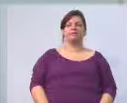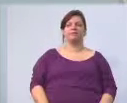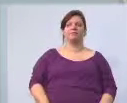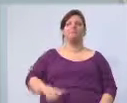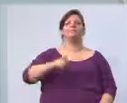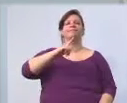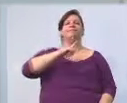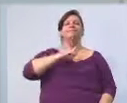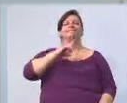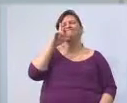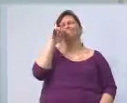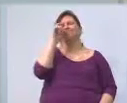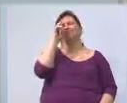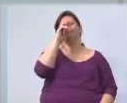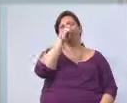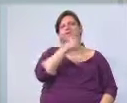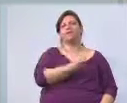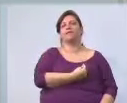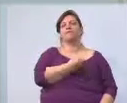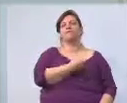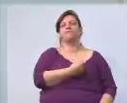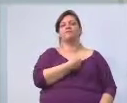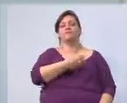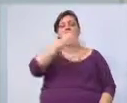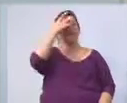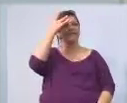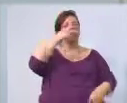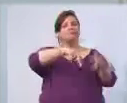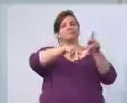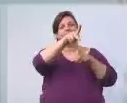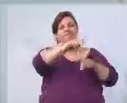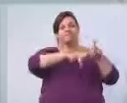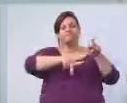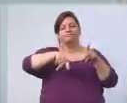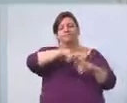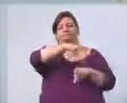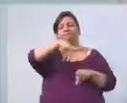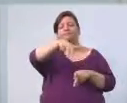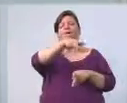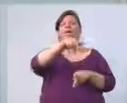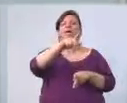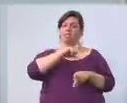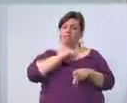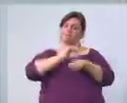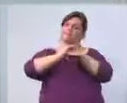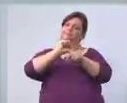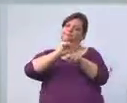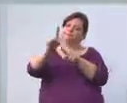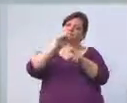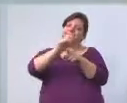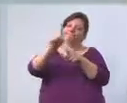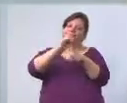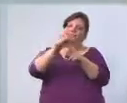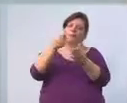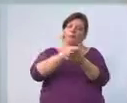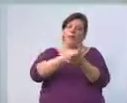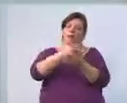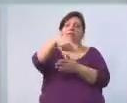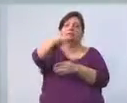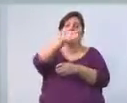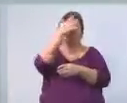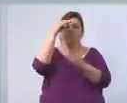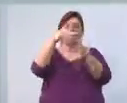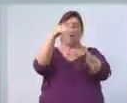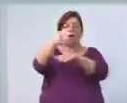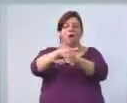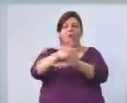dificultados, a vida dos cidadãos, que são os contribuintes para eles serem bem tratados e não